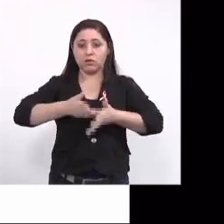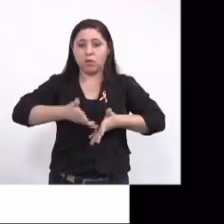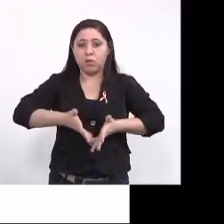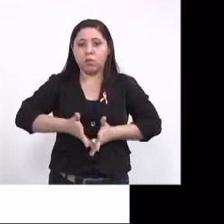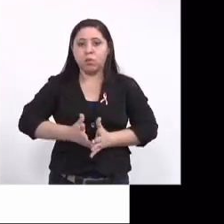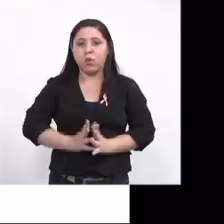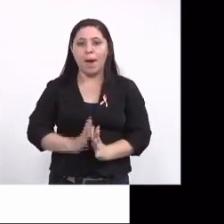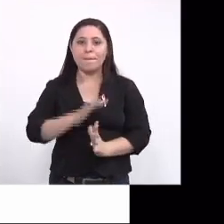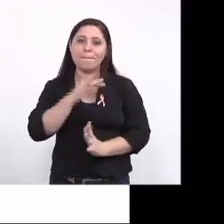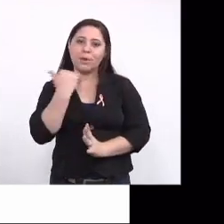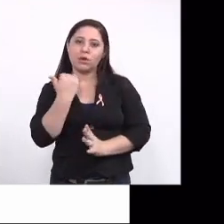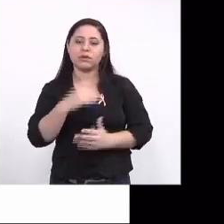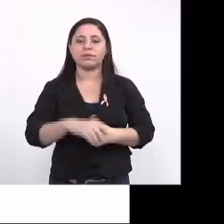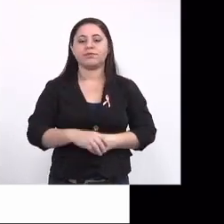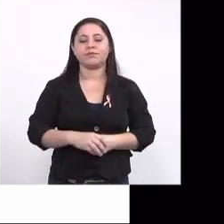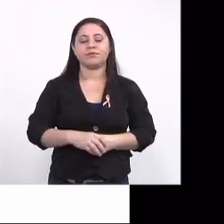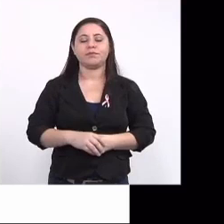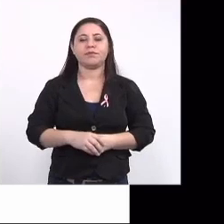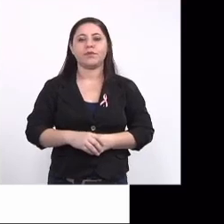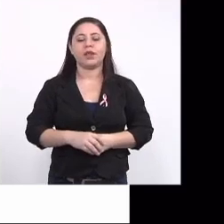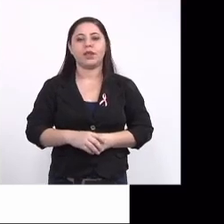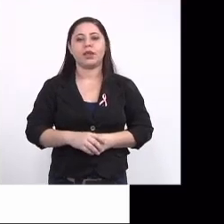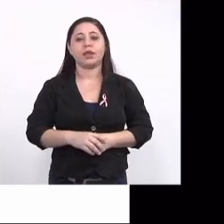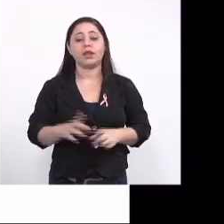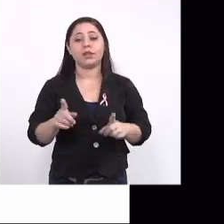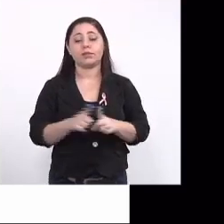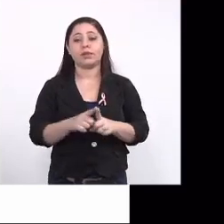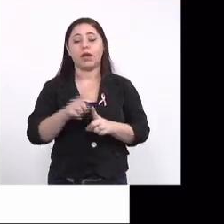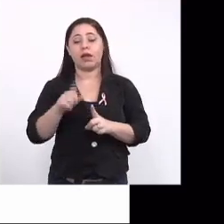criança, antes do parto da criança.